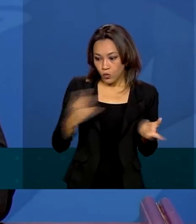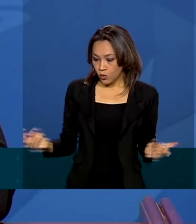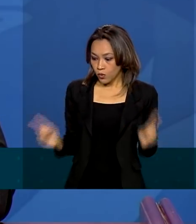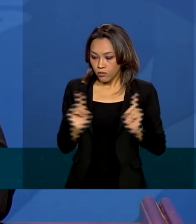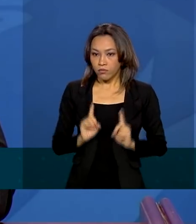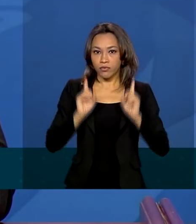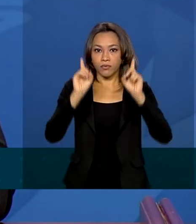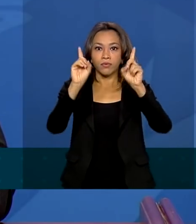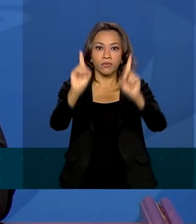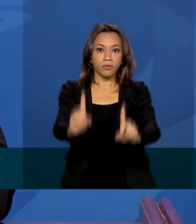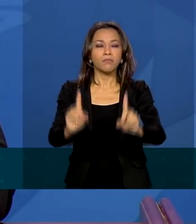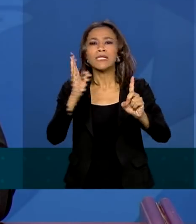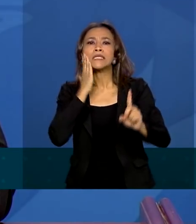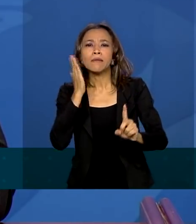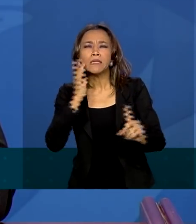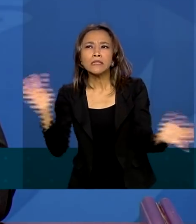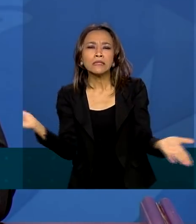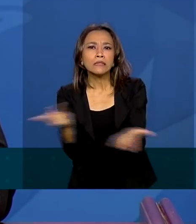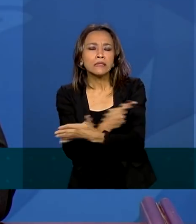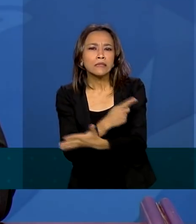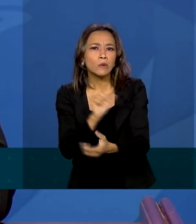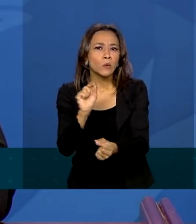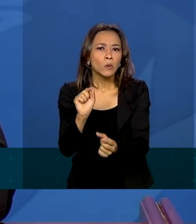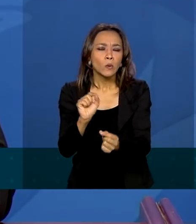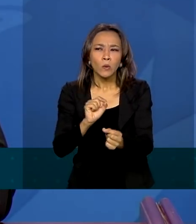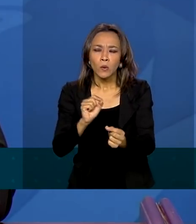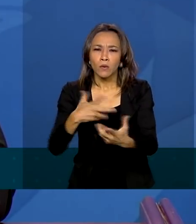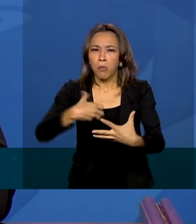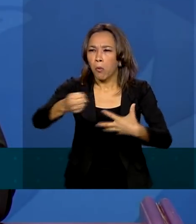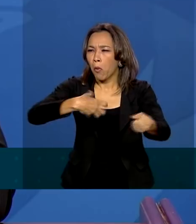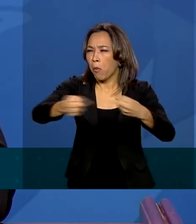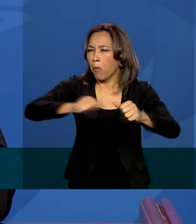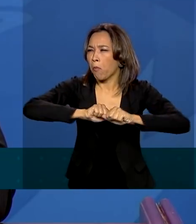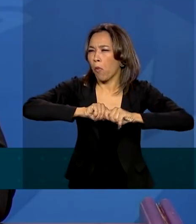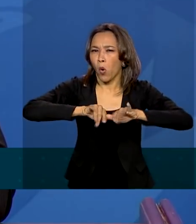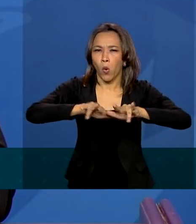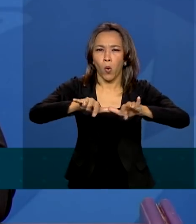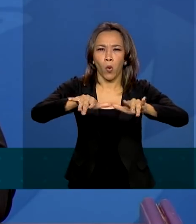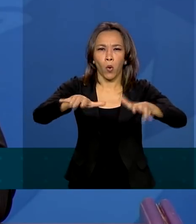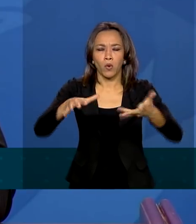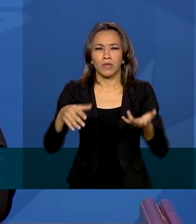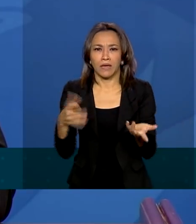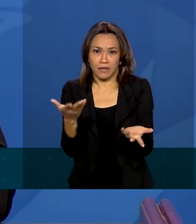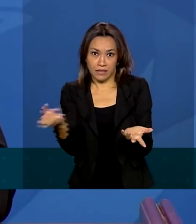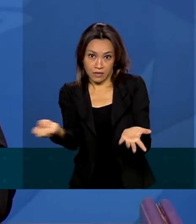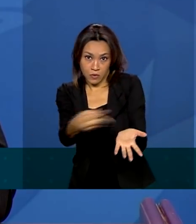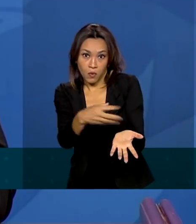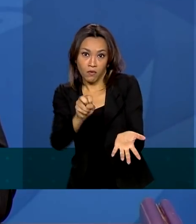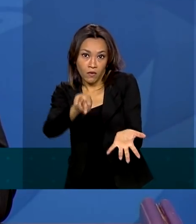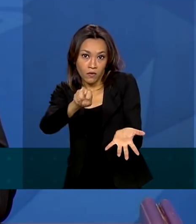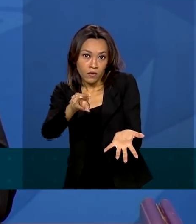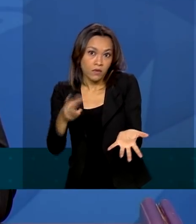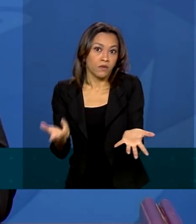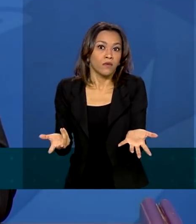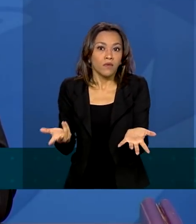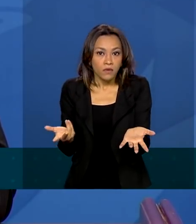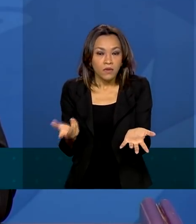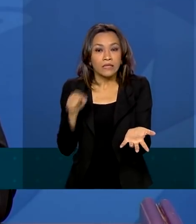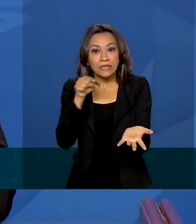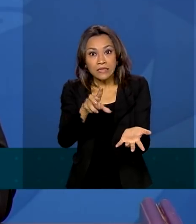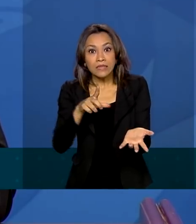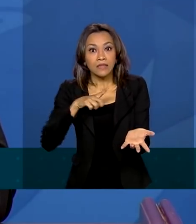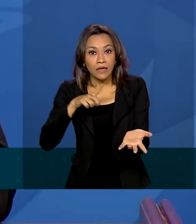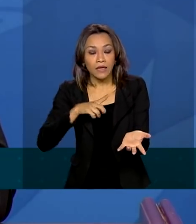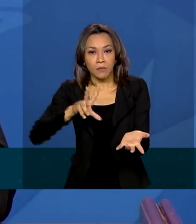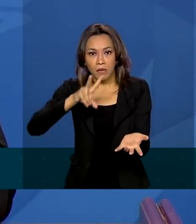descobrir o grau de contaminação dessa cepa, se é alto ou normal, se ele causa uma